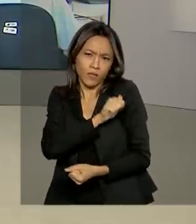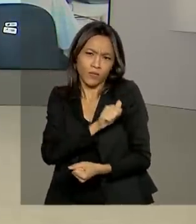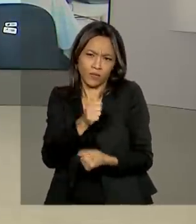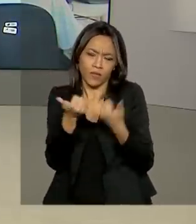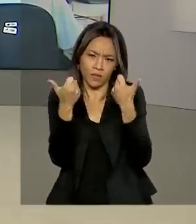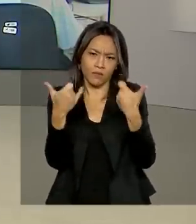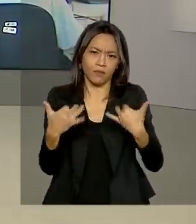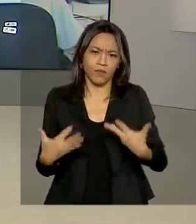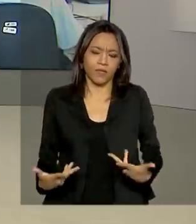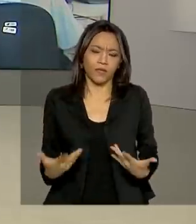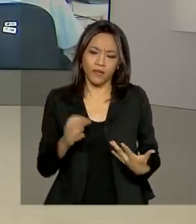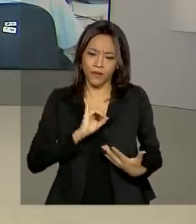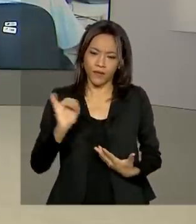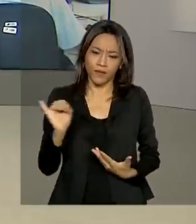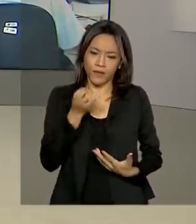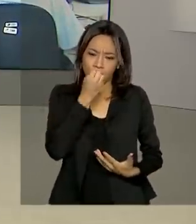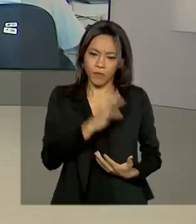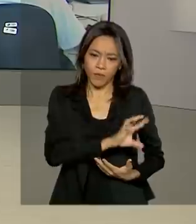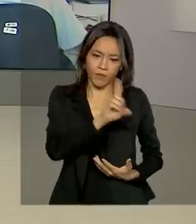para a gente. Oi, Cláudia. Bom dia.